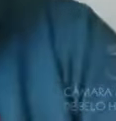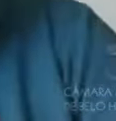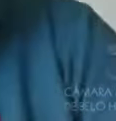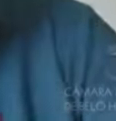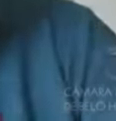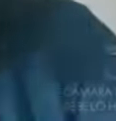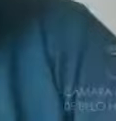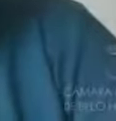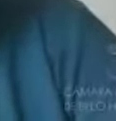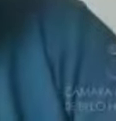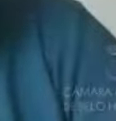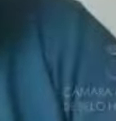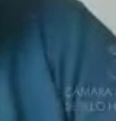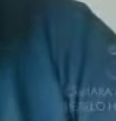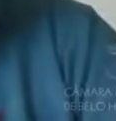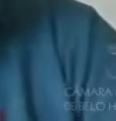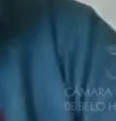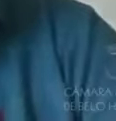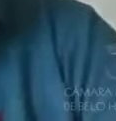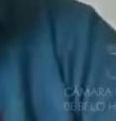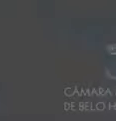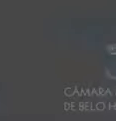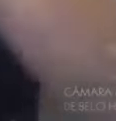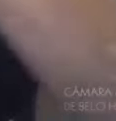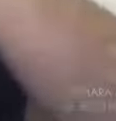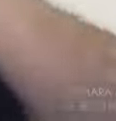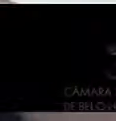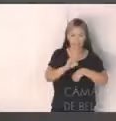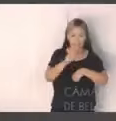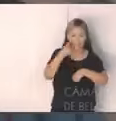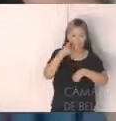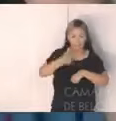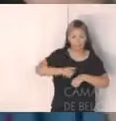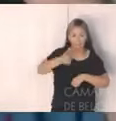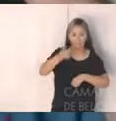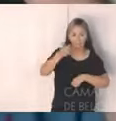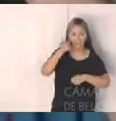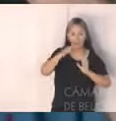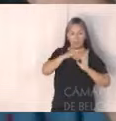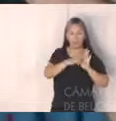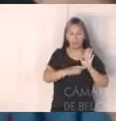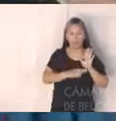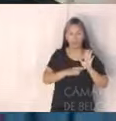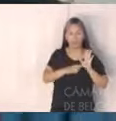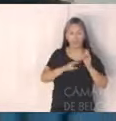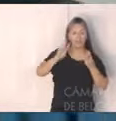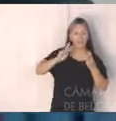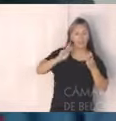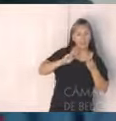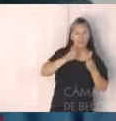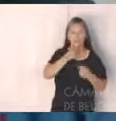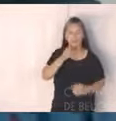Às 10 horas, eu vou ceder a chamada nominal das senhoras vereadoras e dos senhores vereadores.